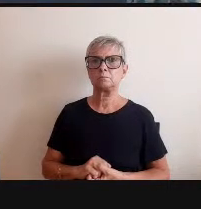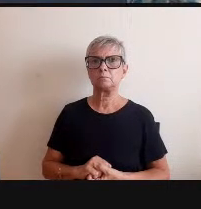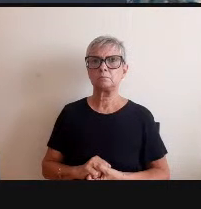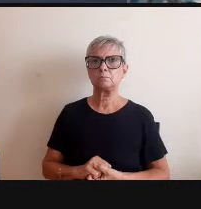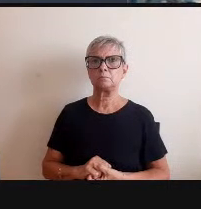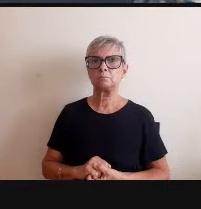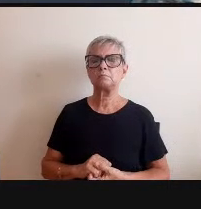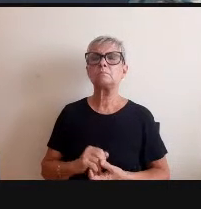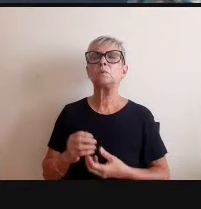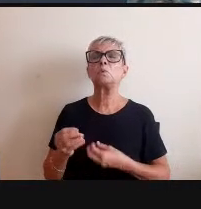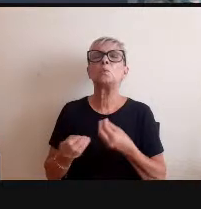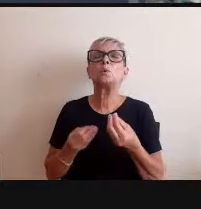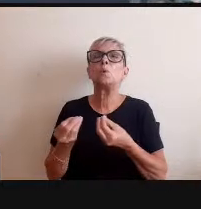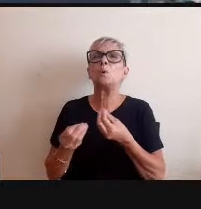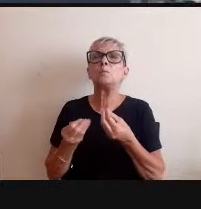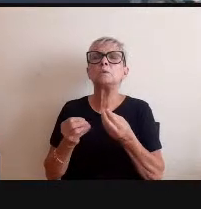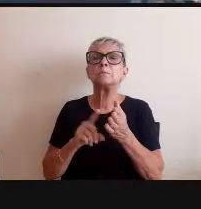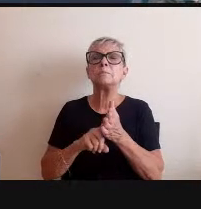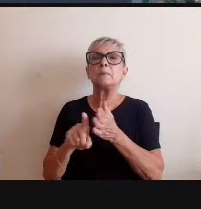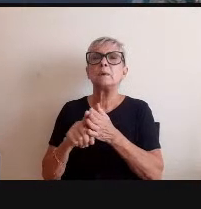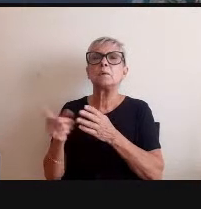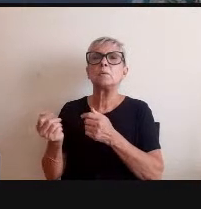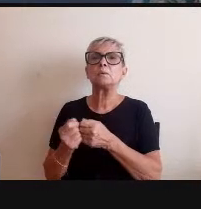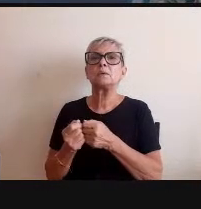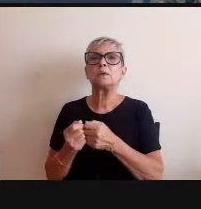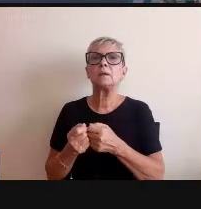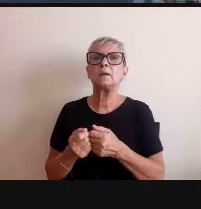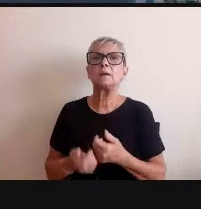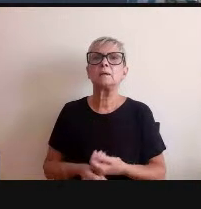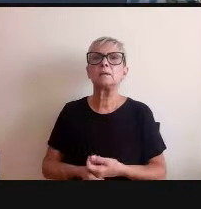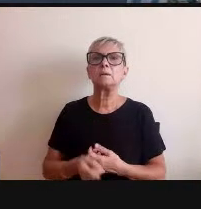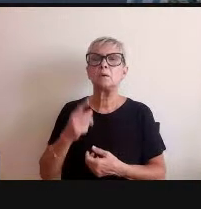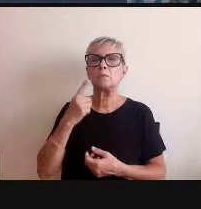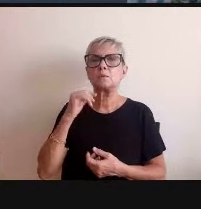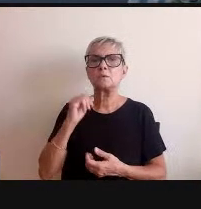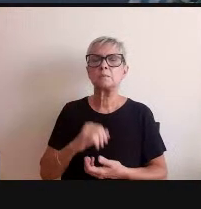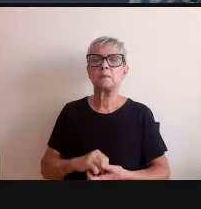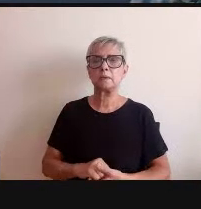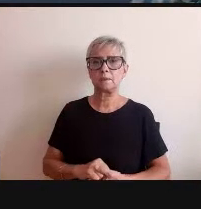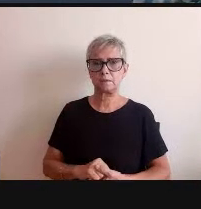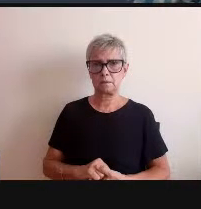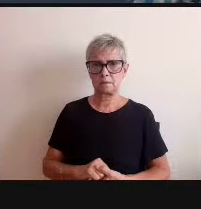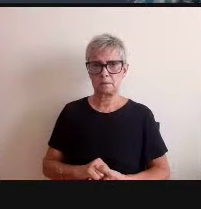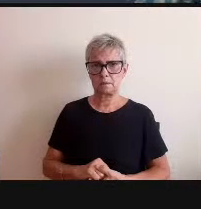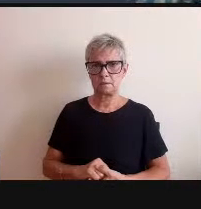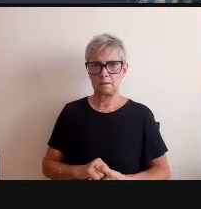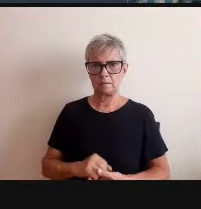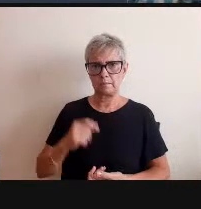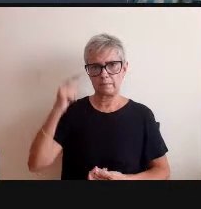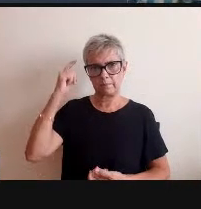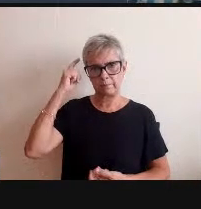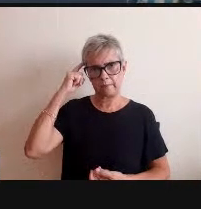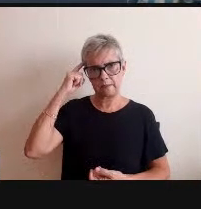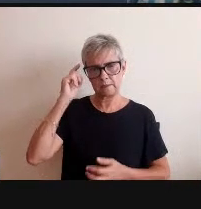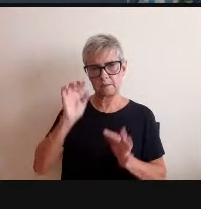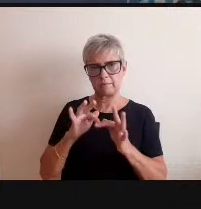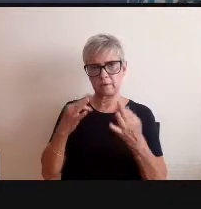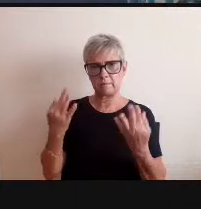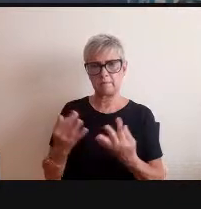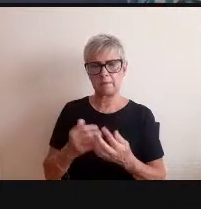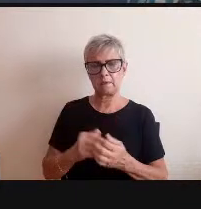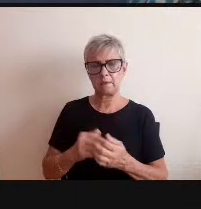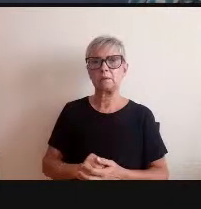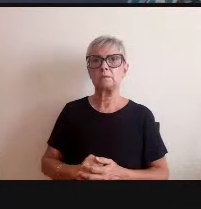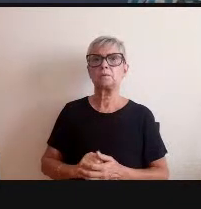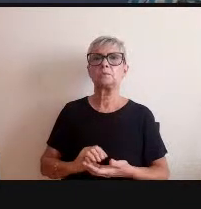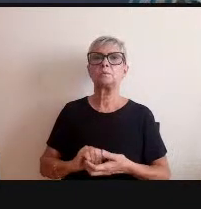aos pais do M.T.T.L. jovem negro assassinado pelos brancos o que eles pensam da grande família dos homens e